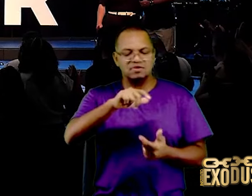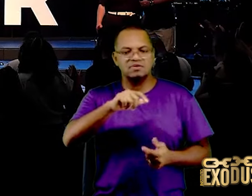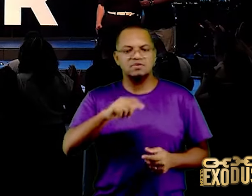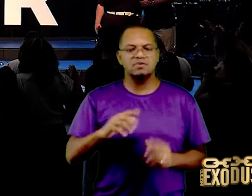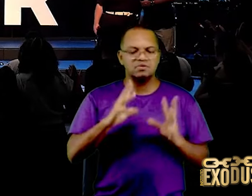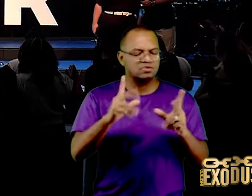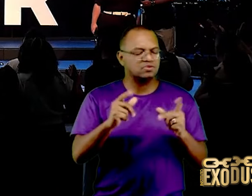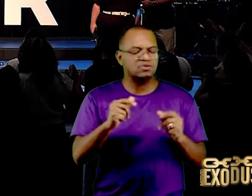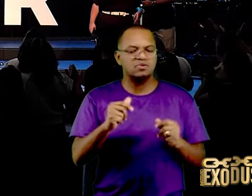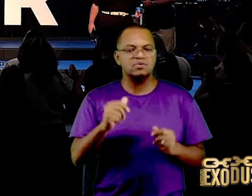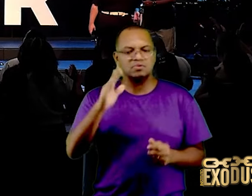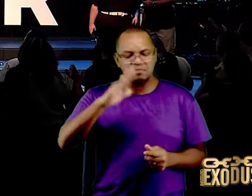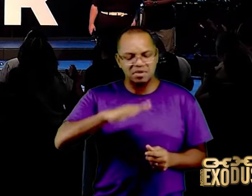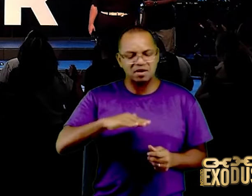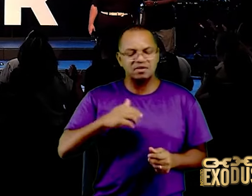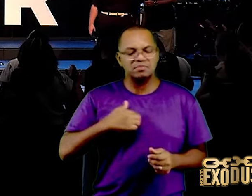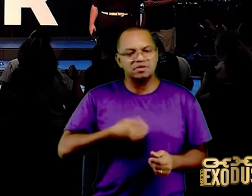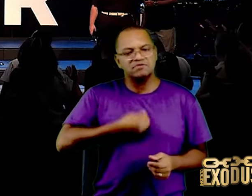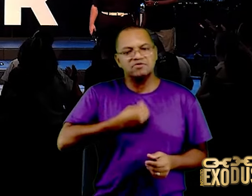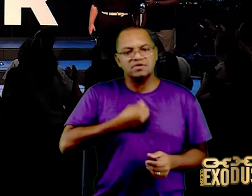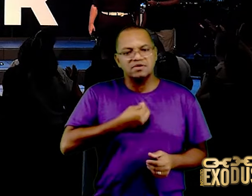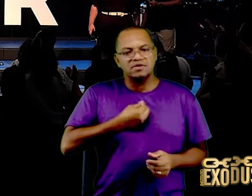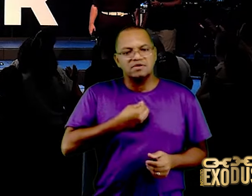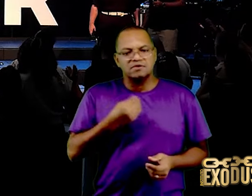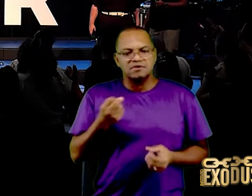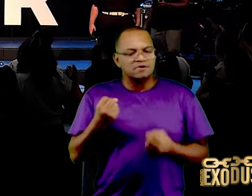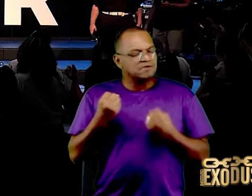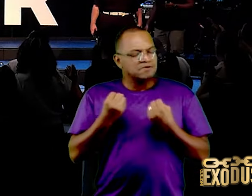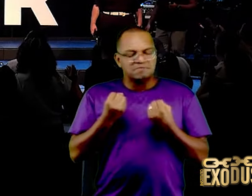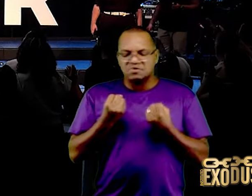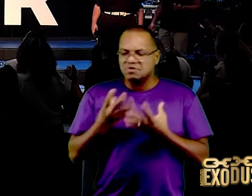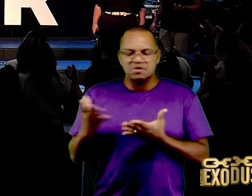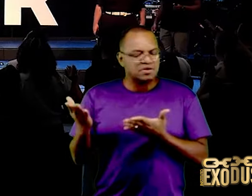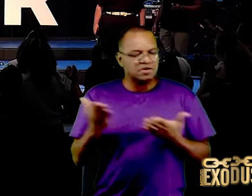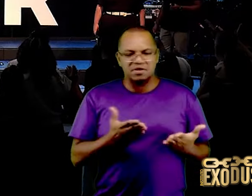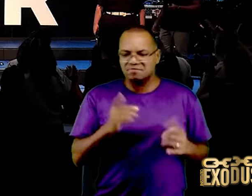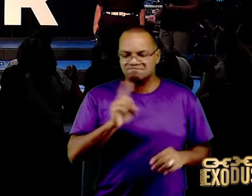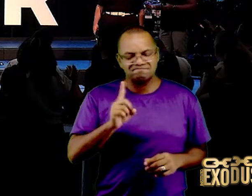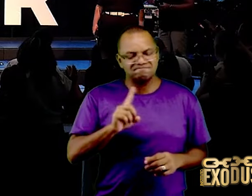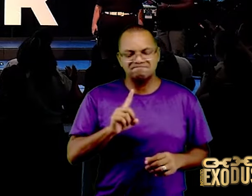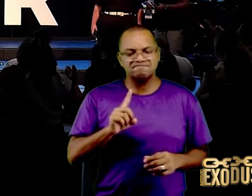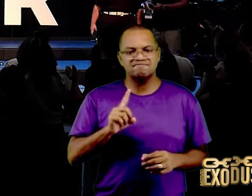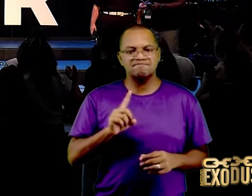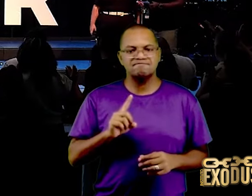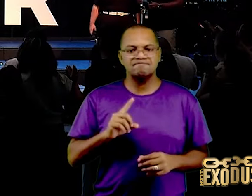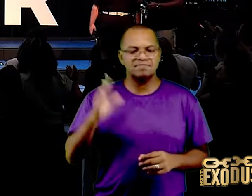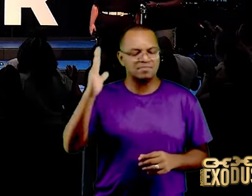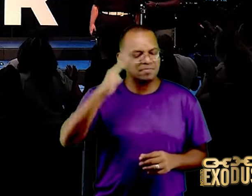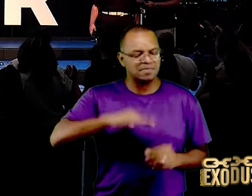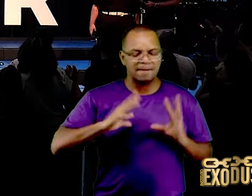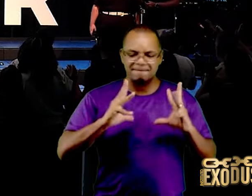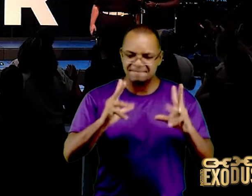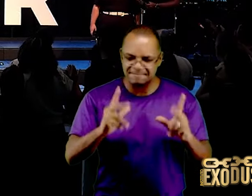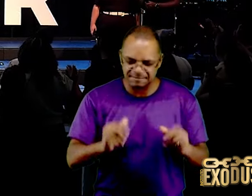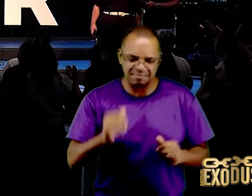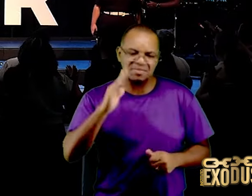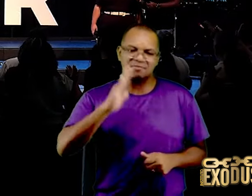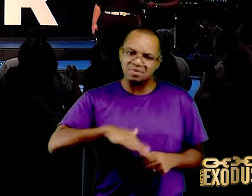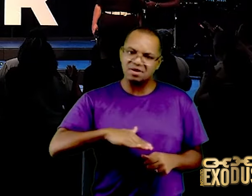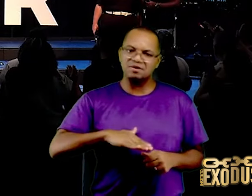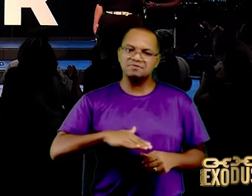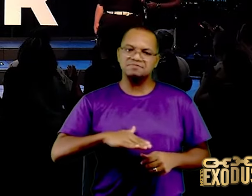não é bem-vindo, diga assim em nome de Jesus, todo mal, todo mal,